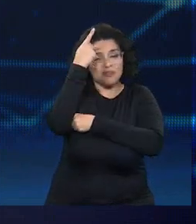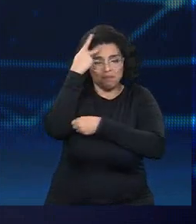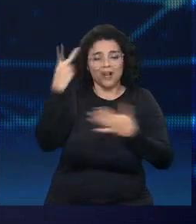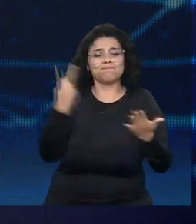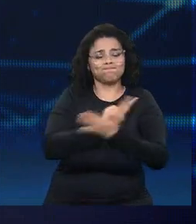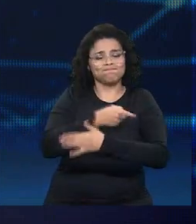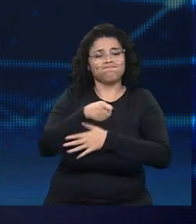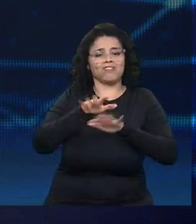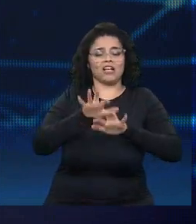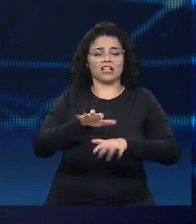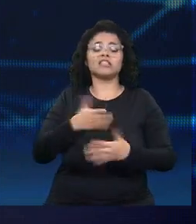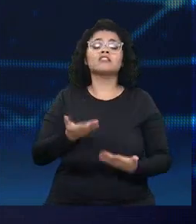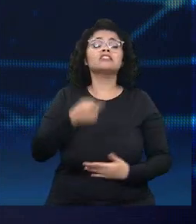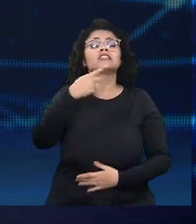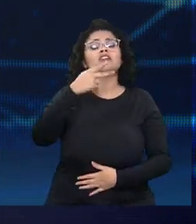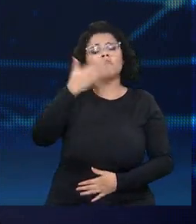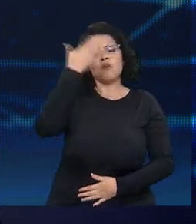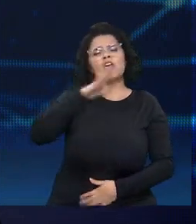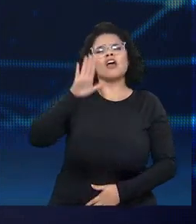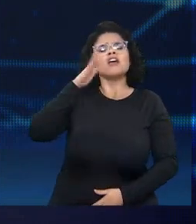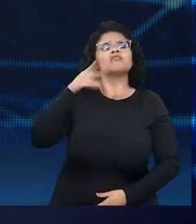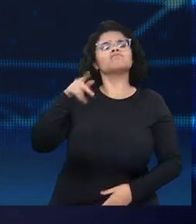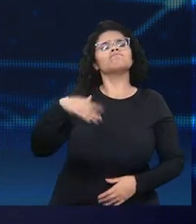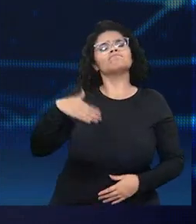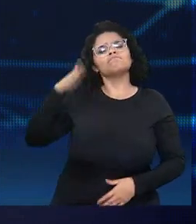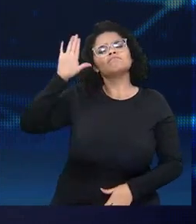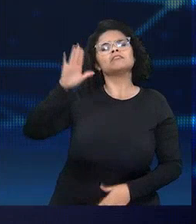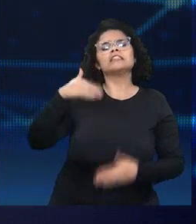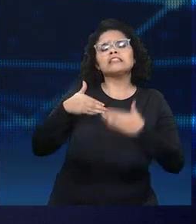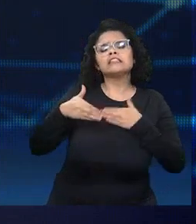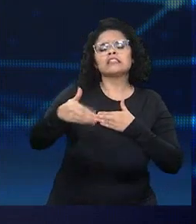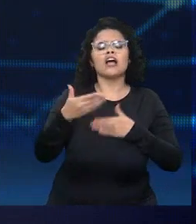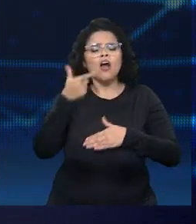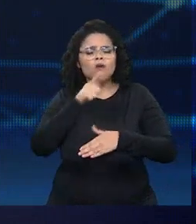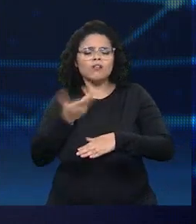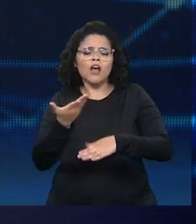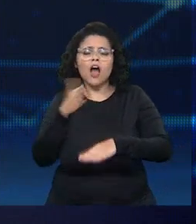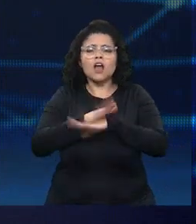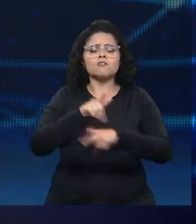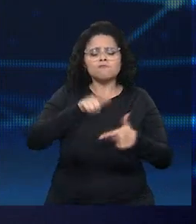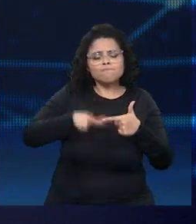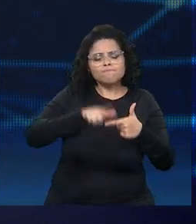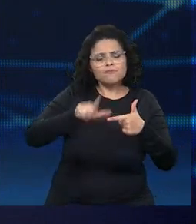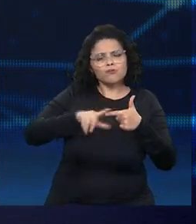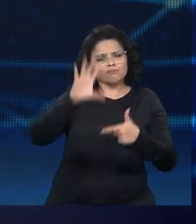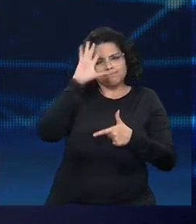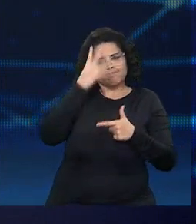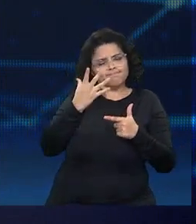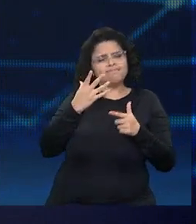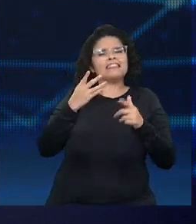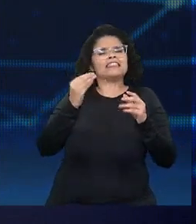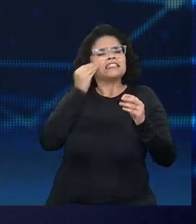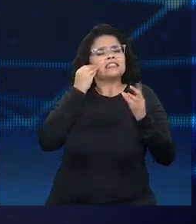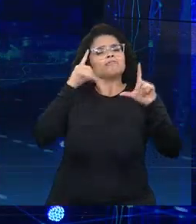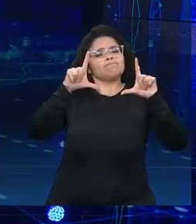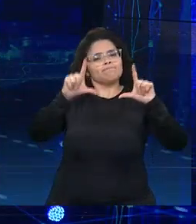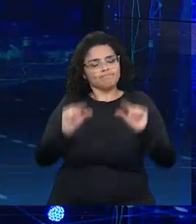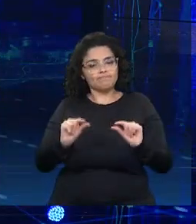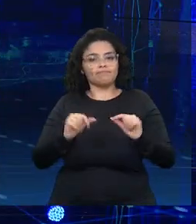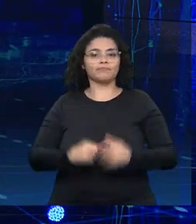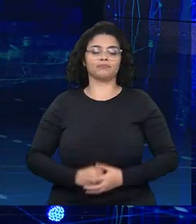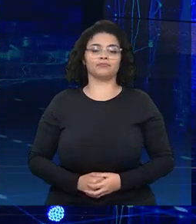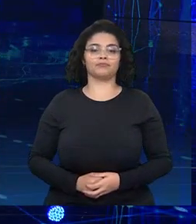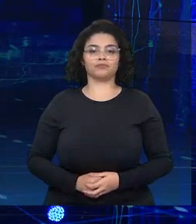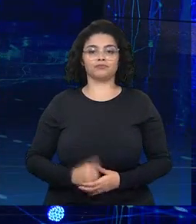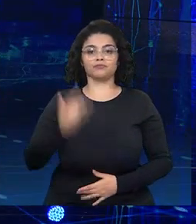candidato se eleito, qual vai ser a sua ação para fazer com que esse problema seja, pelo menos, minimizado? O candidato Fernando